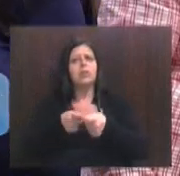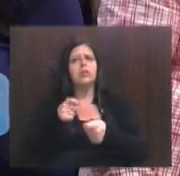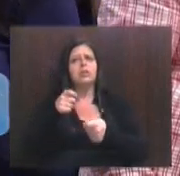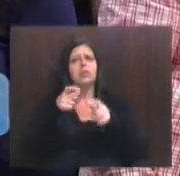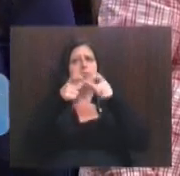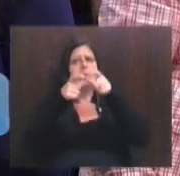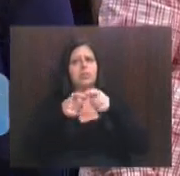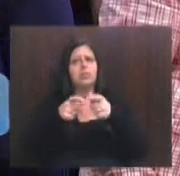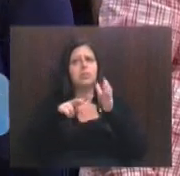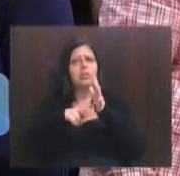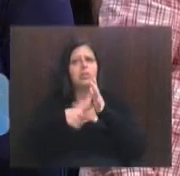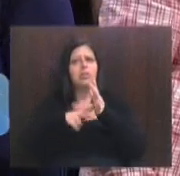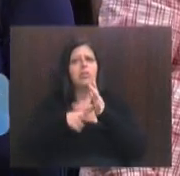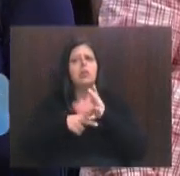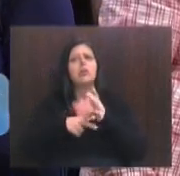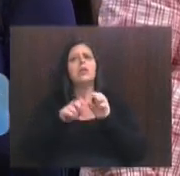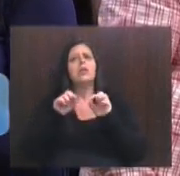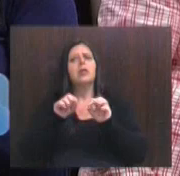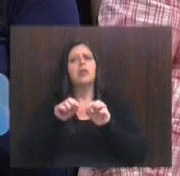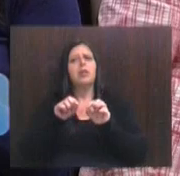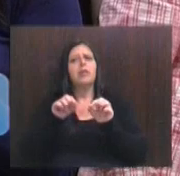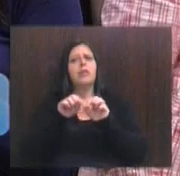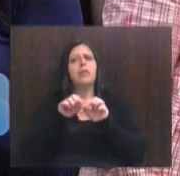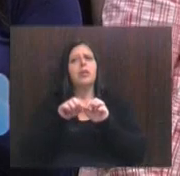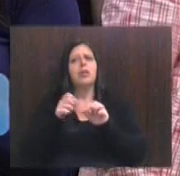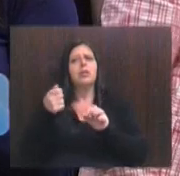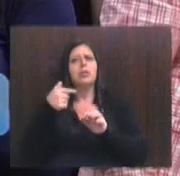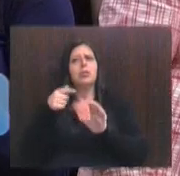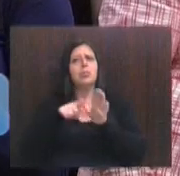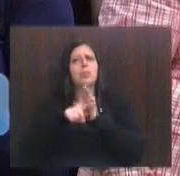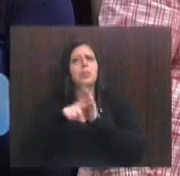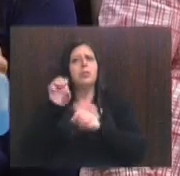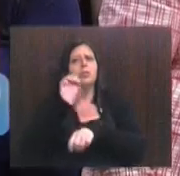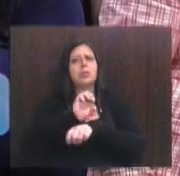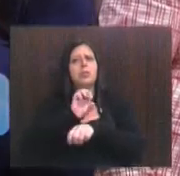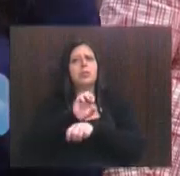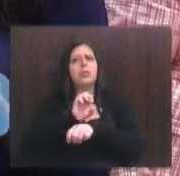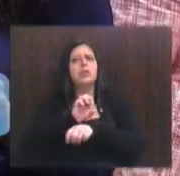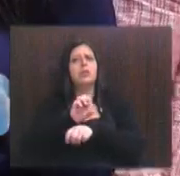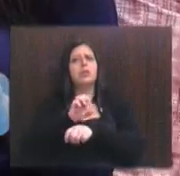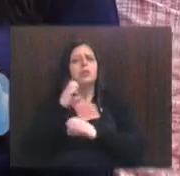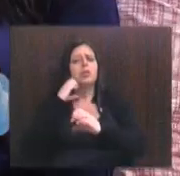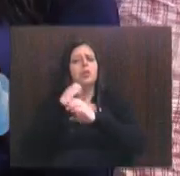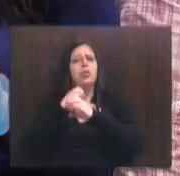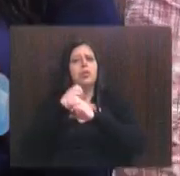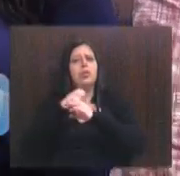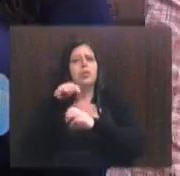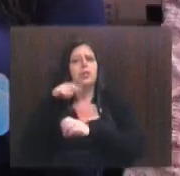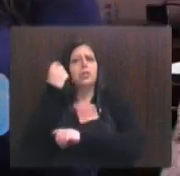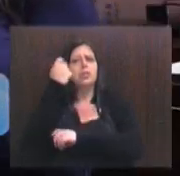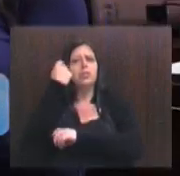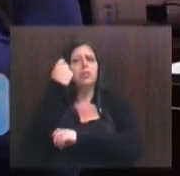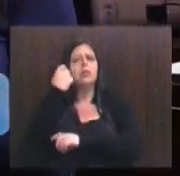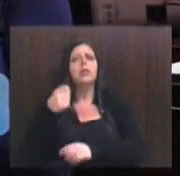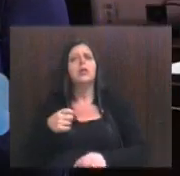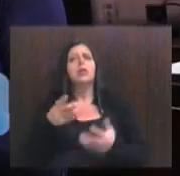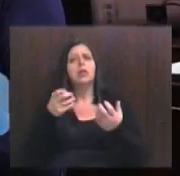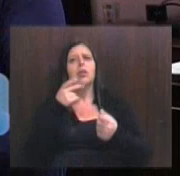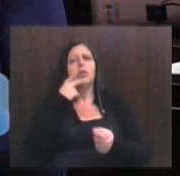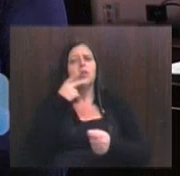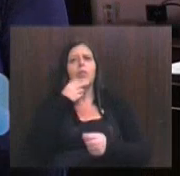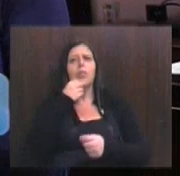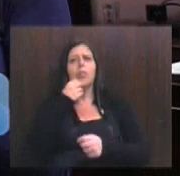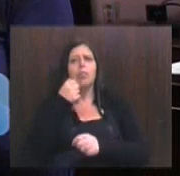sede do sindicato, e que realizou a segunda pesquisa estadual sobre o exercício da engenharia no Rio Grande do Sul. Também quero citar o